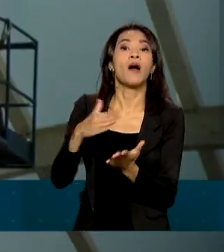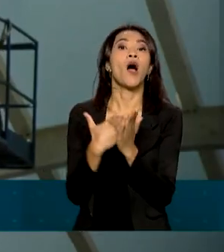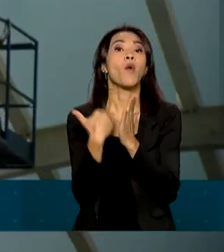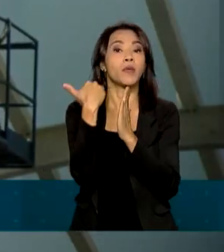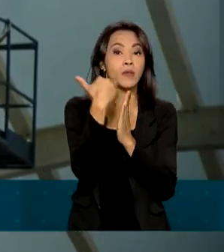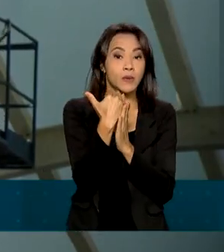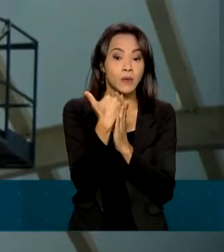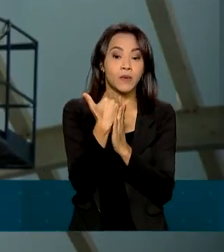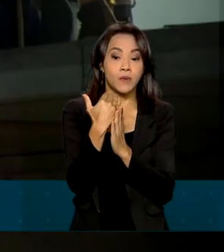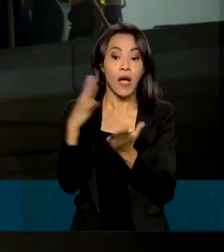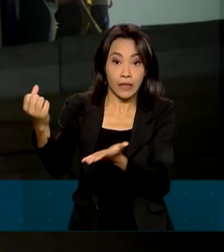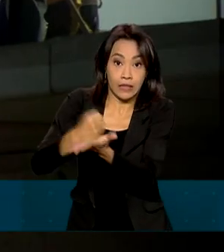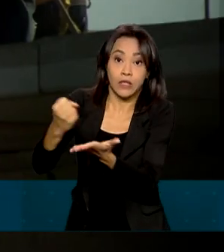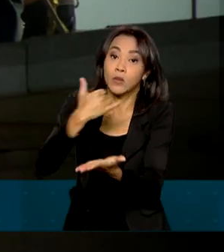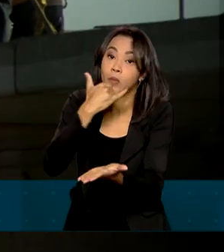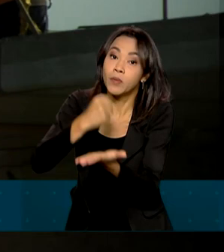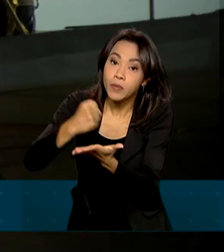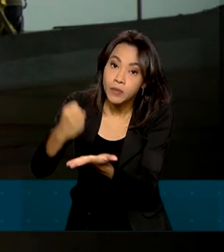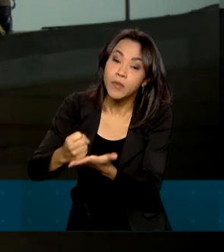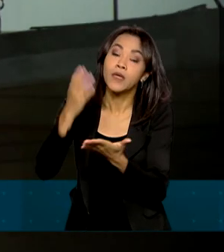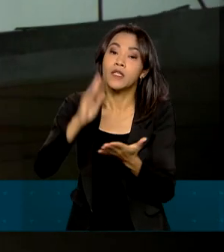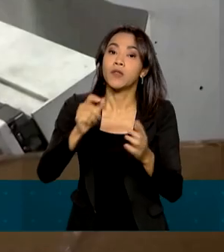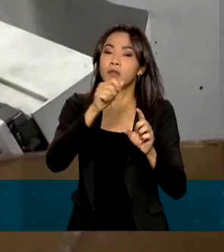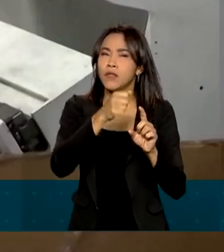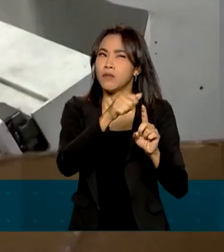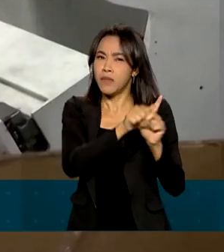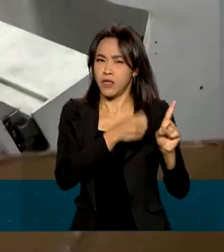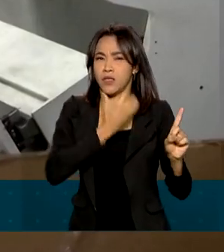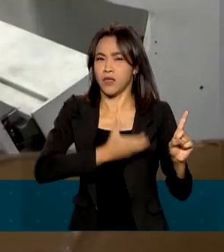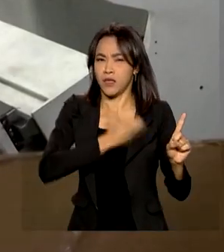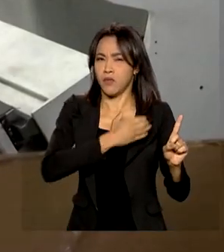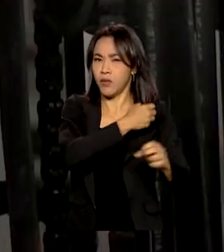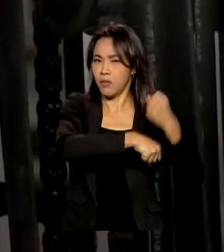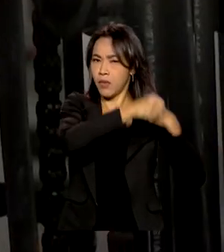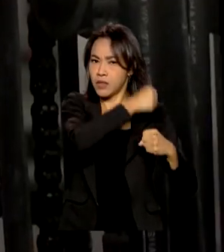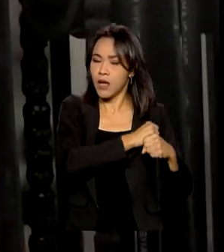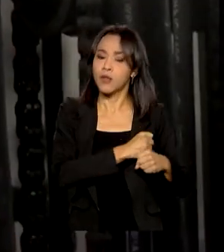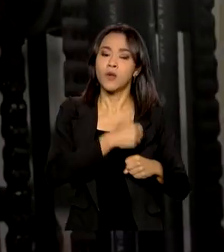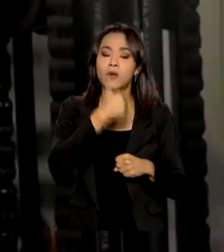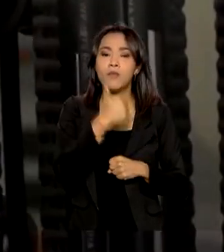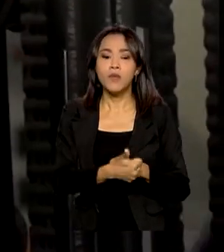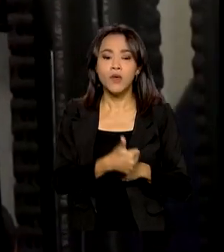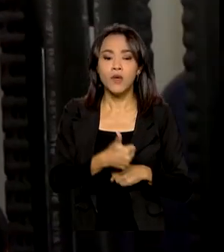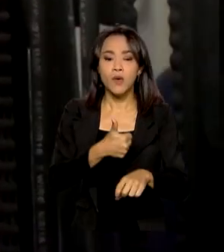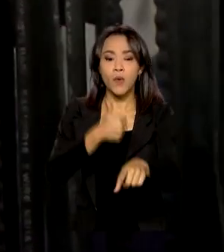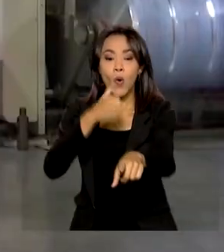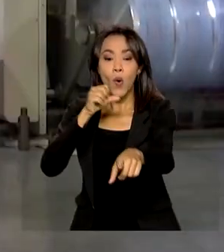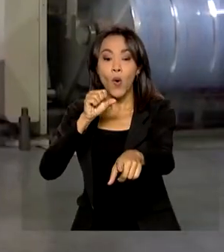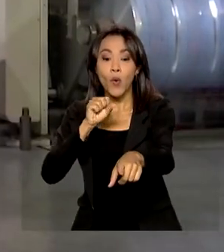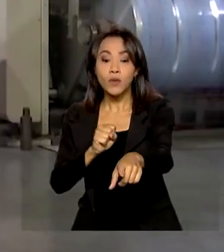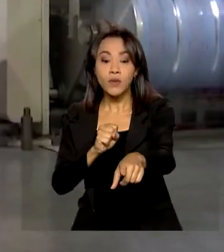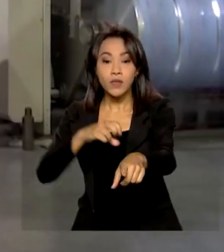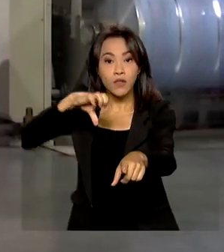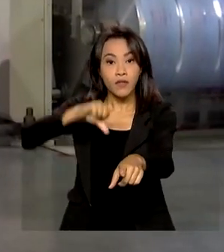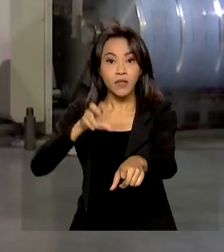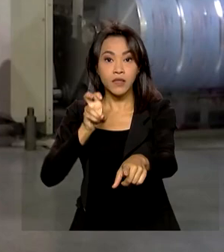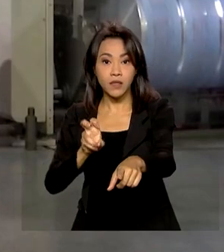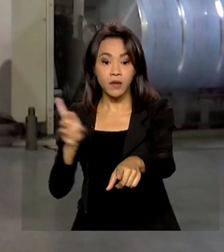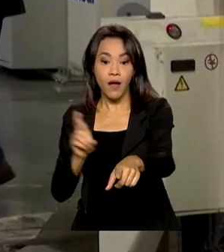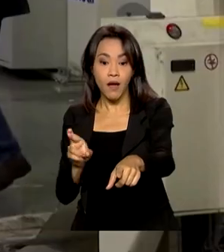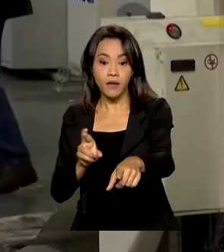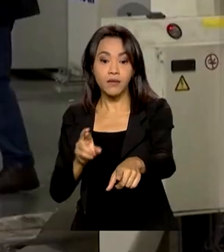Quem foi contratado em dezembro do ano passado recebeu, em média, R$.895,35.